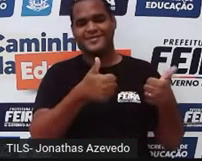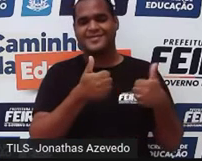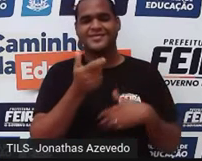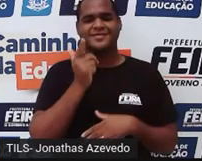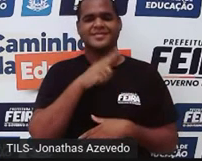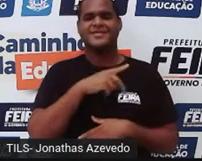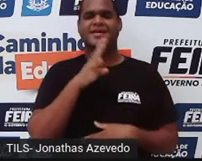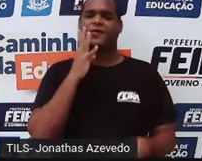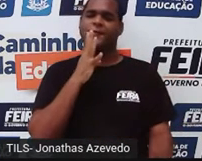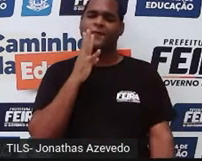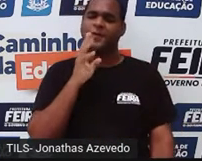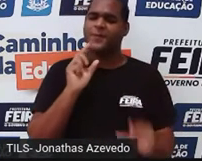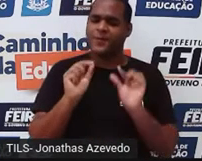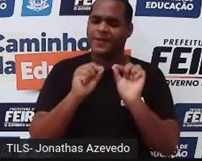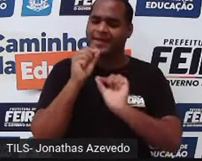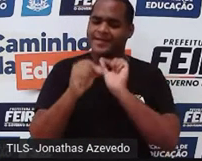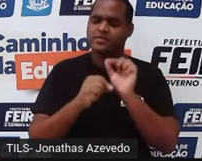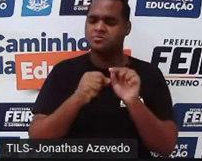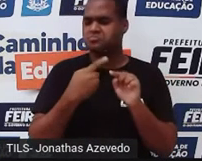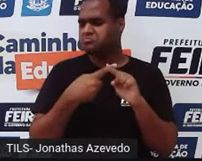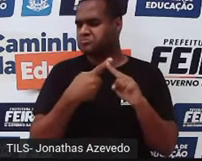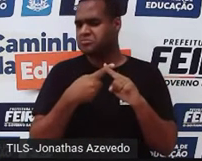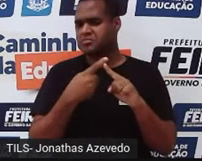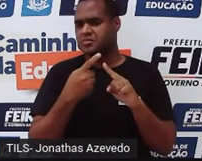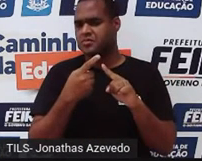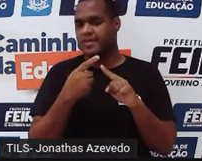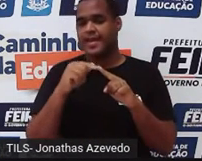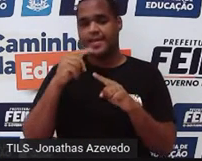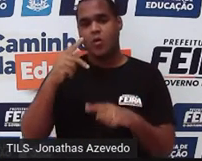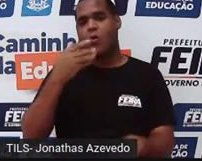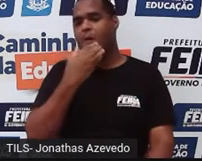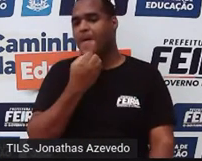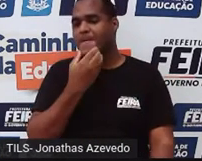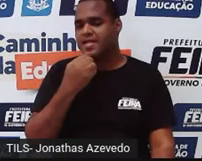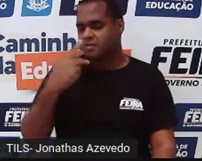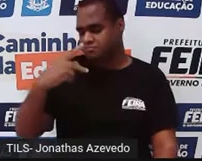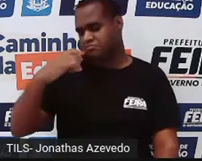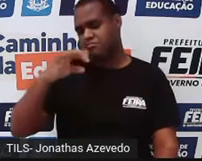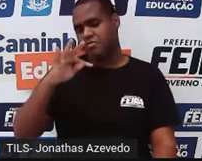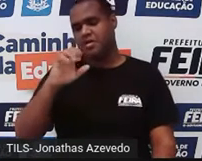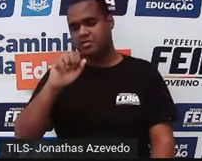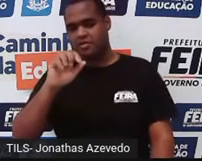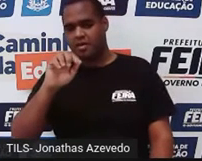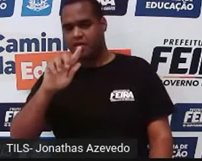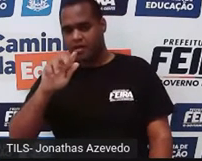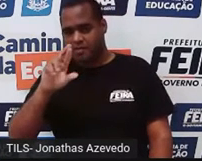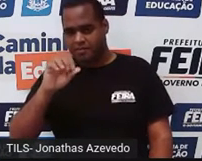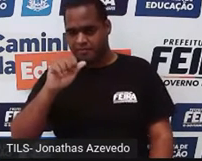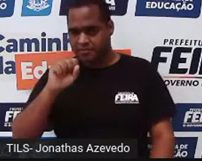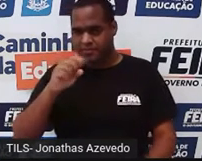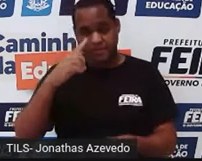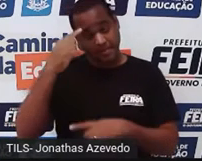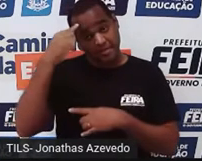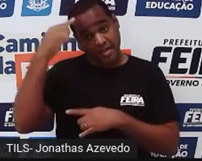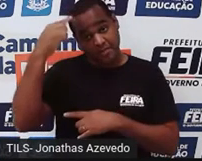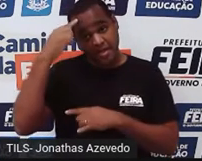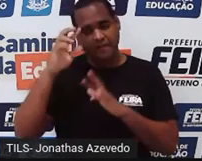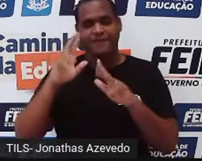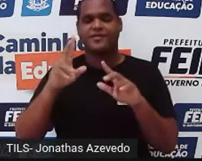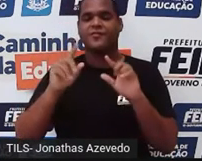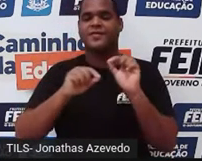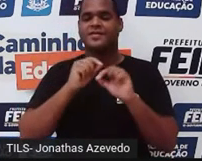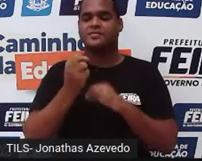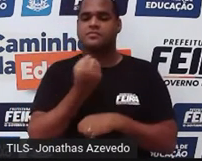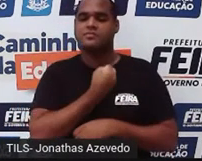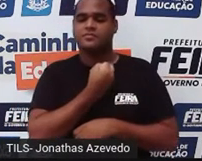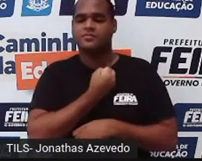Mas por que será que Pitágoras pensou dessa forma, né? Por que que os